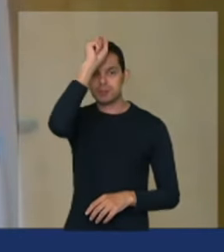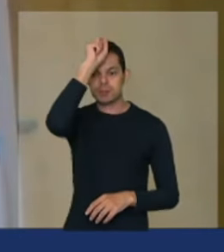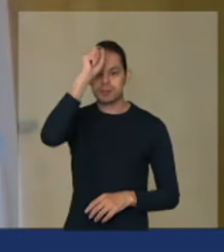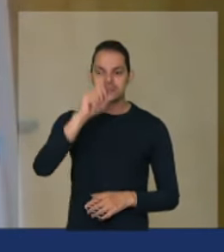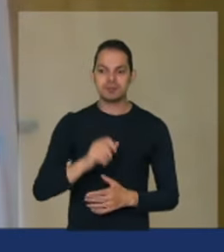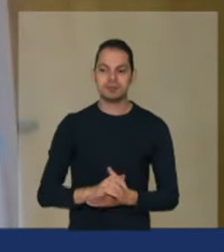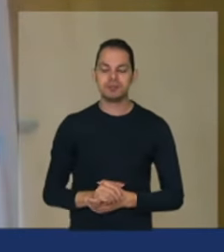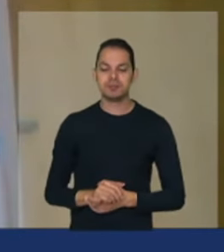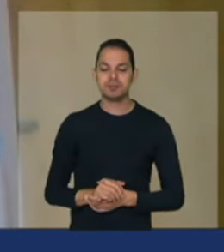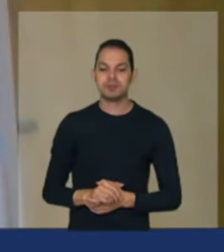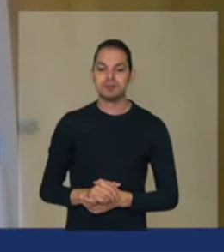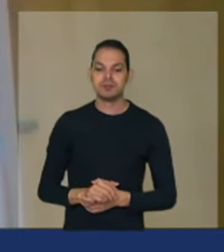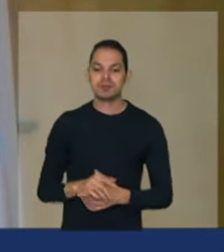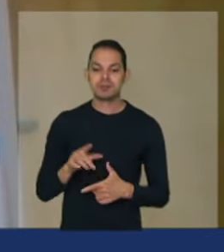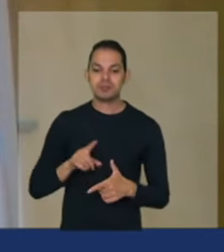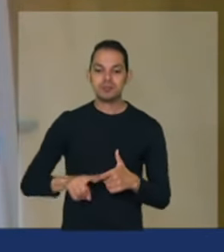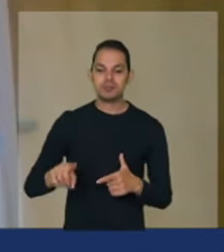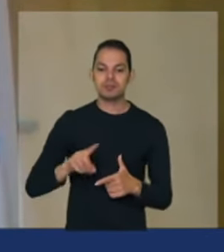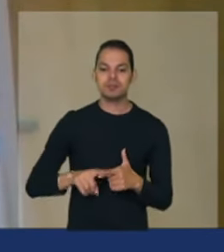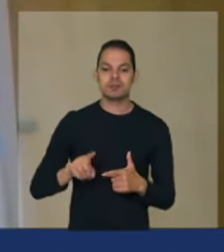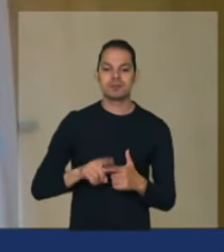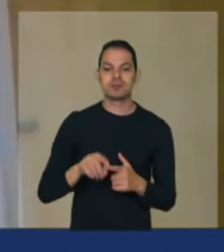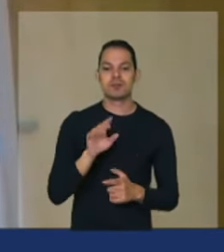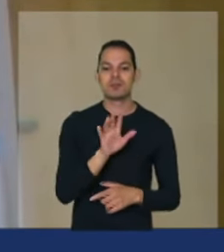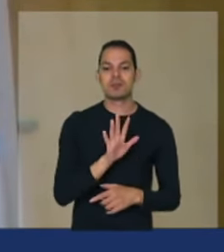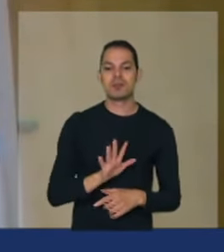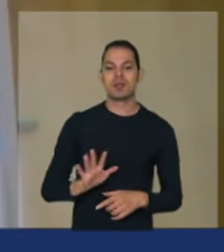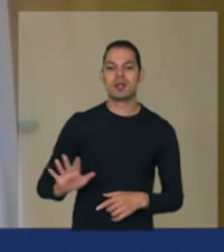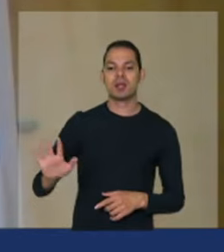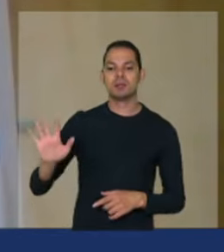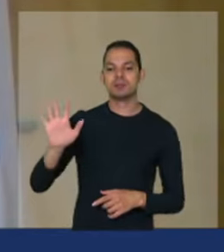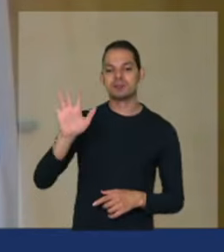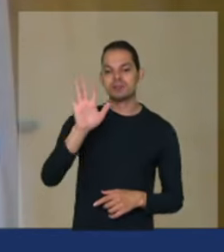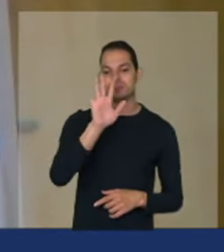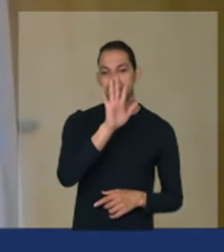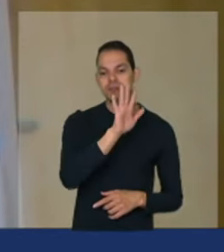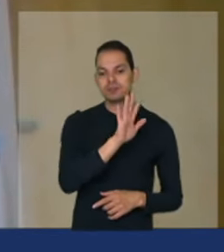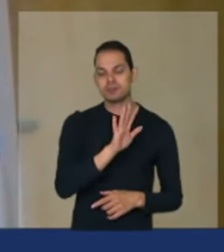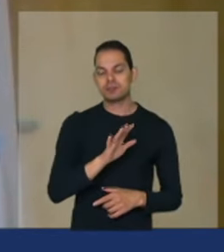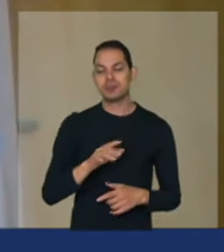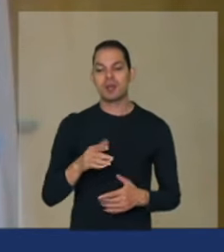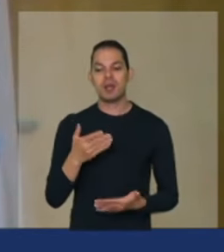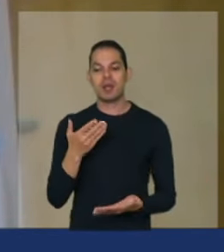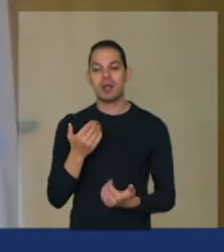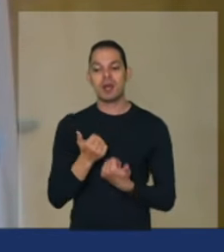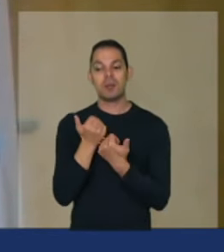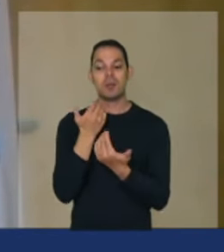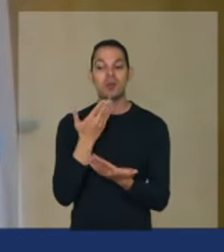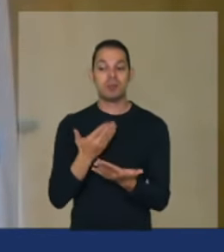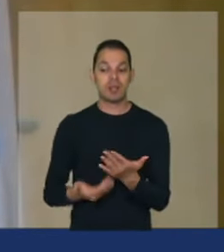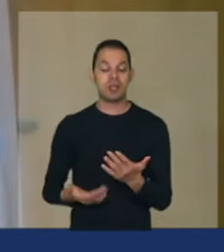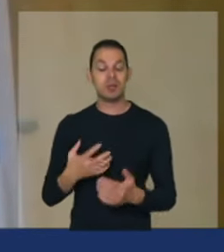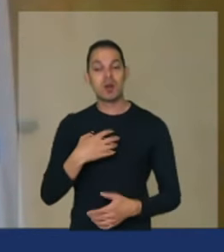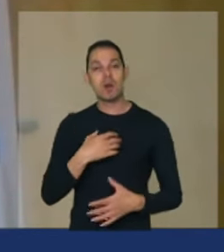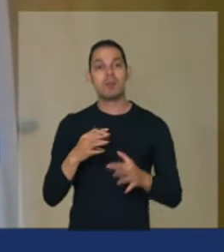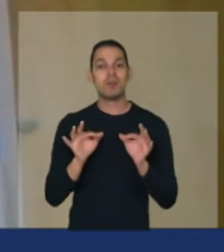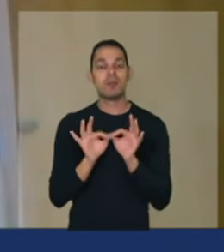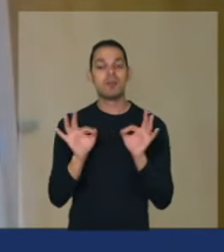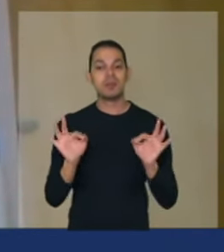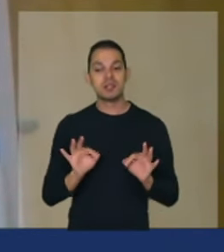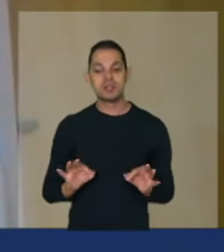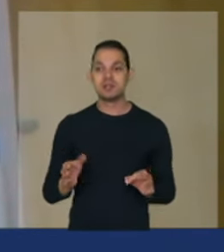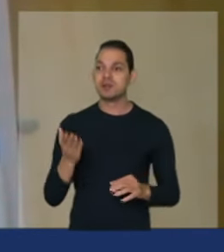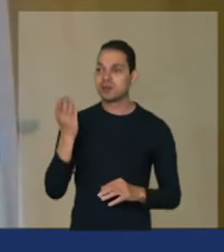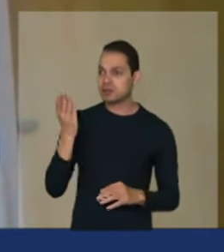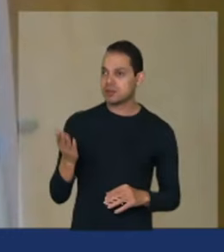todos os cantos do Brasil o agricultor familiar perdeu o apoio como eu fiquei feliz e o senhor também meu querido